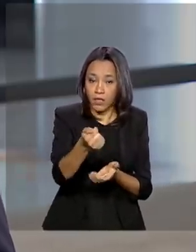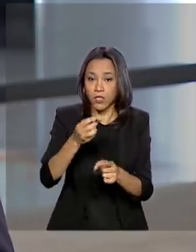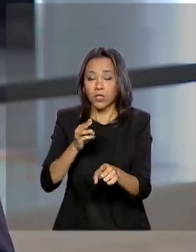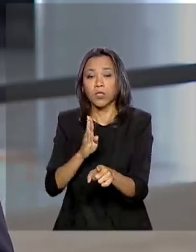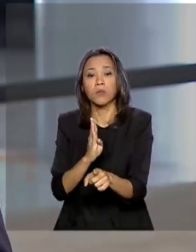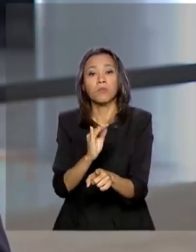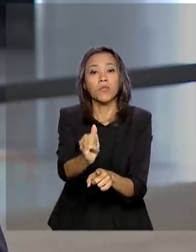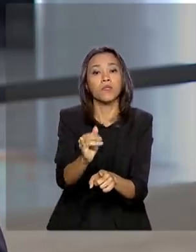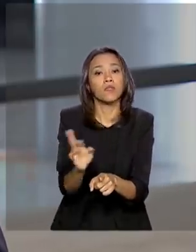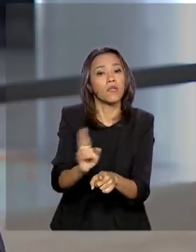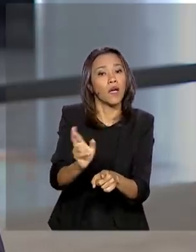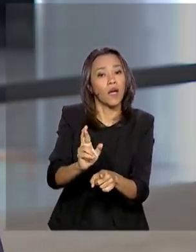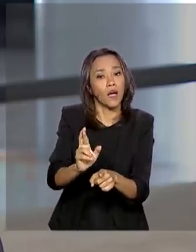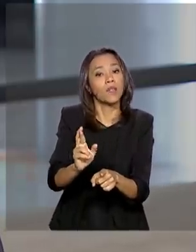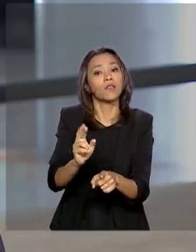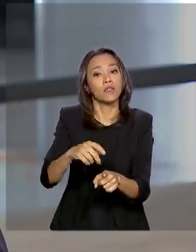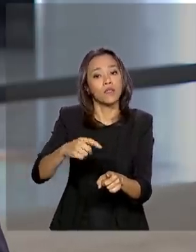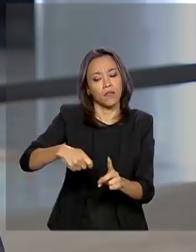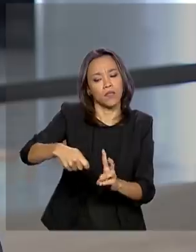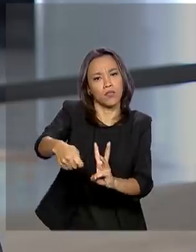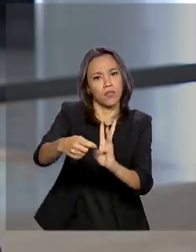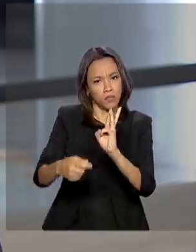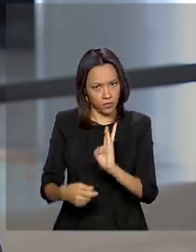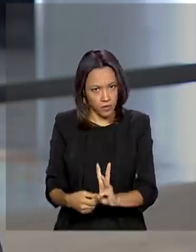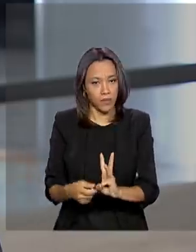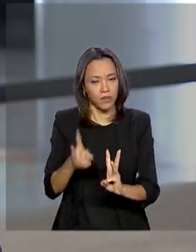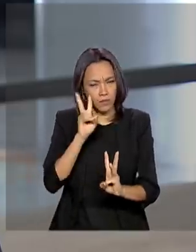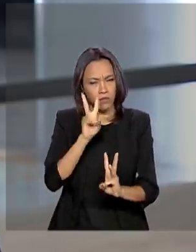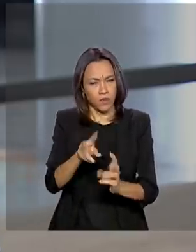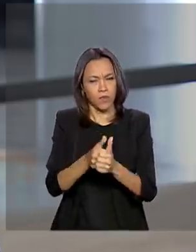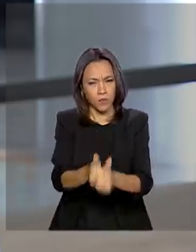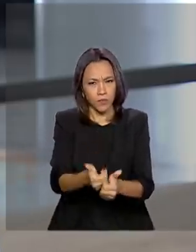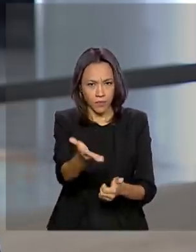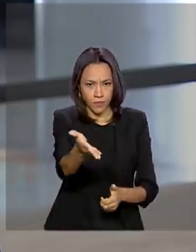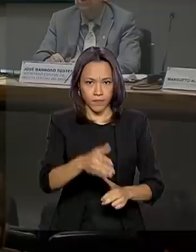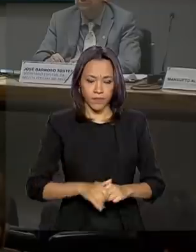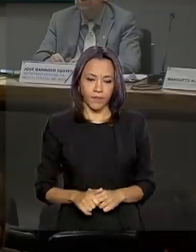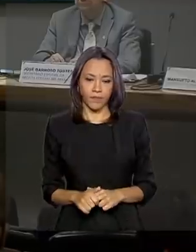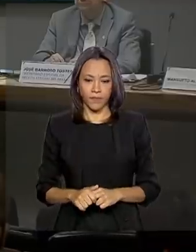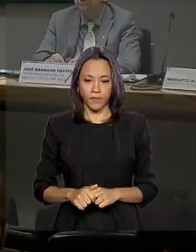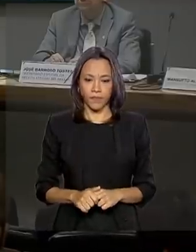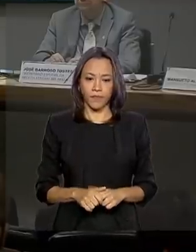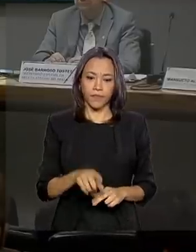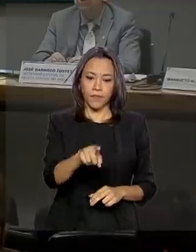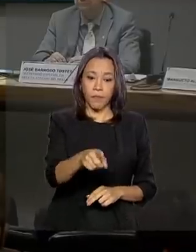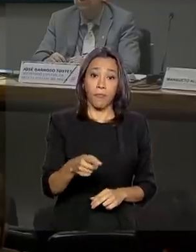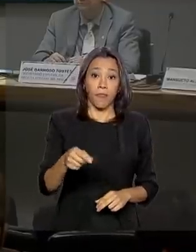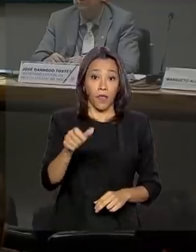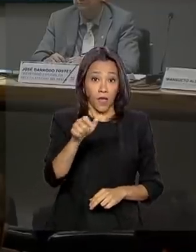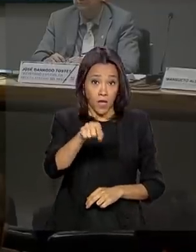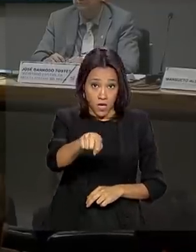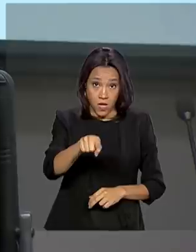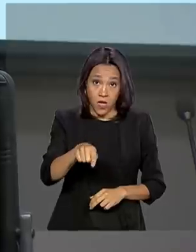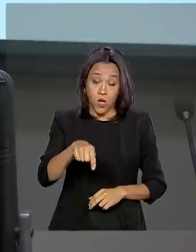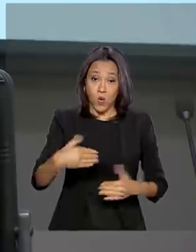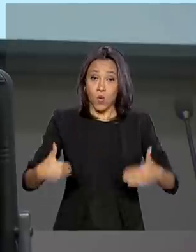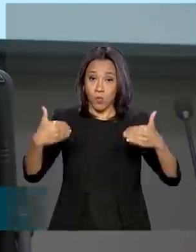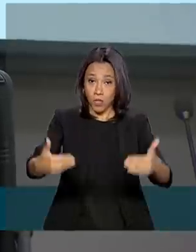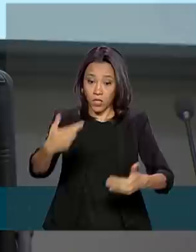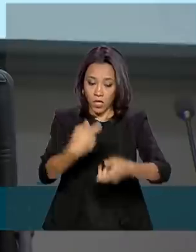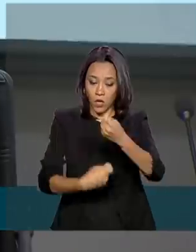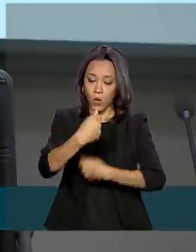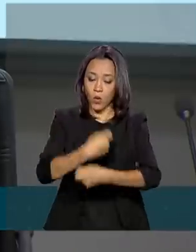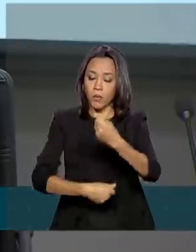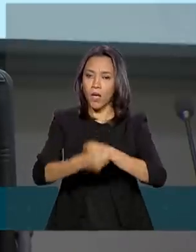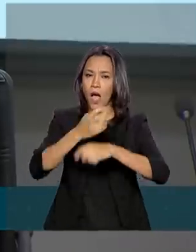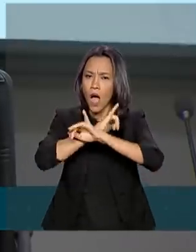mercado nos próximos três meses. Vamos conferir na reportagem. O Ministério da Economia anunciou